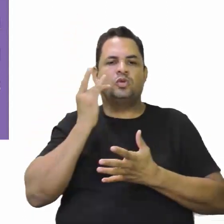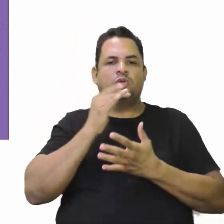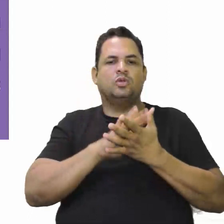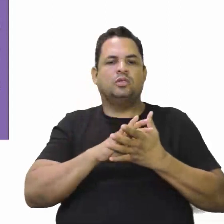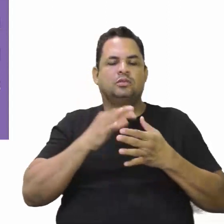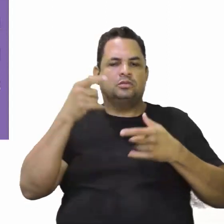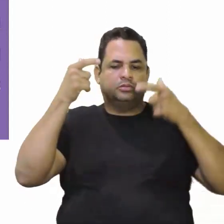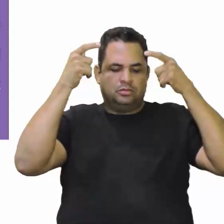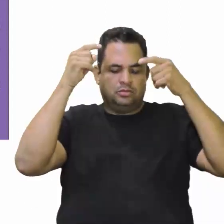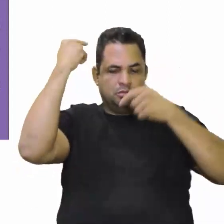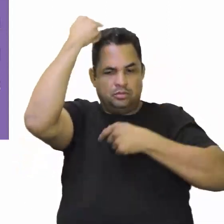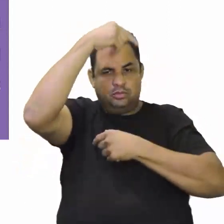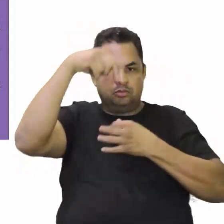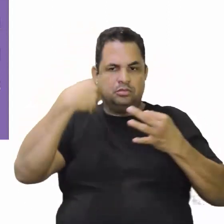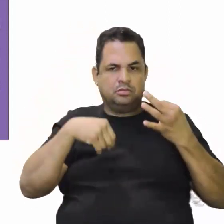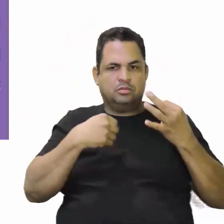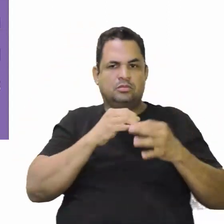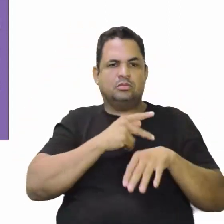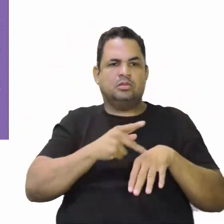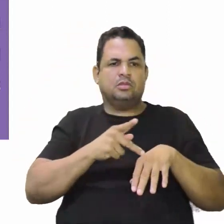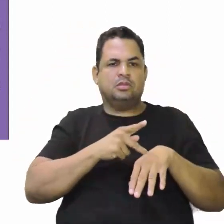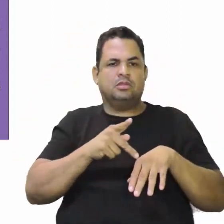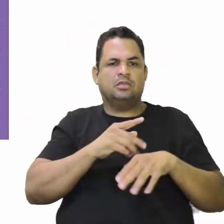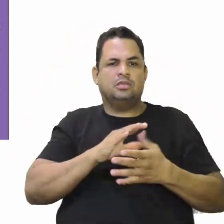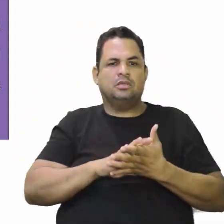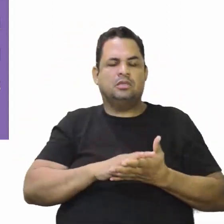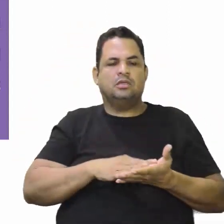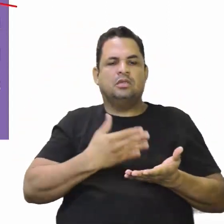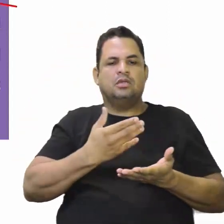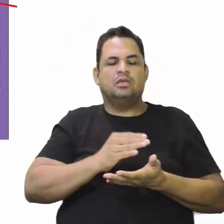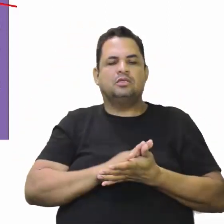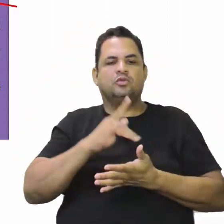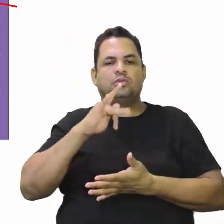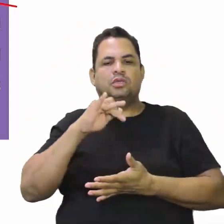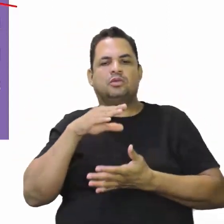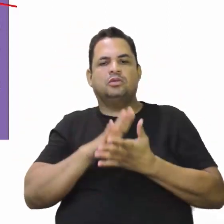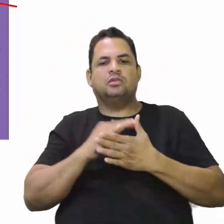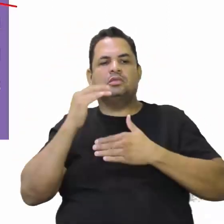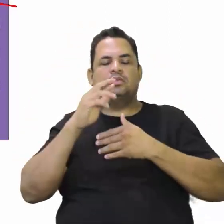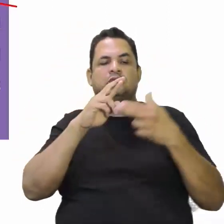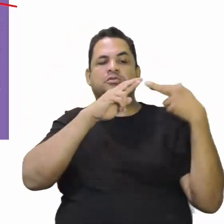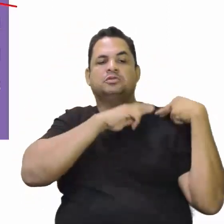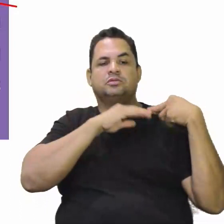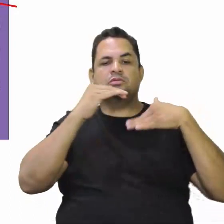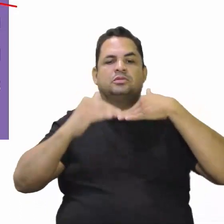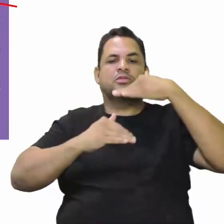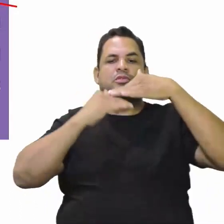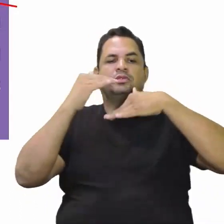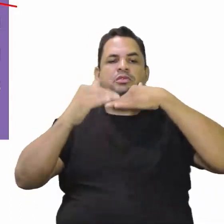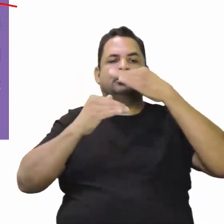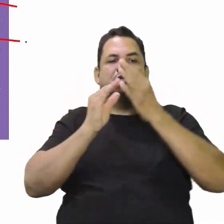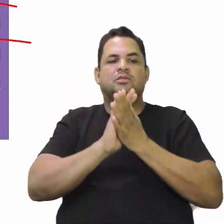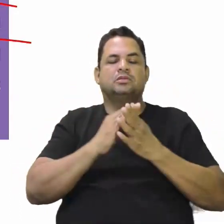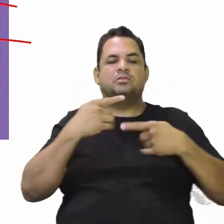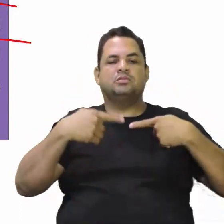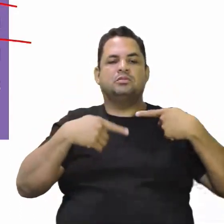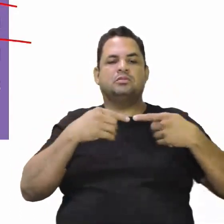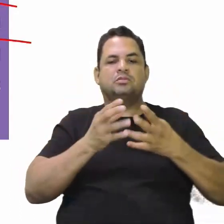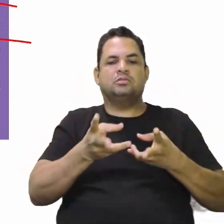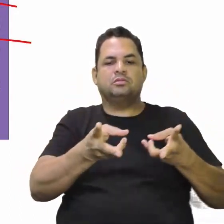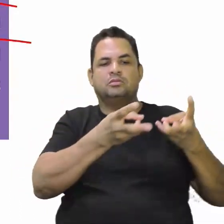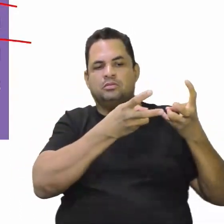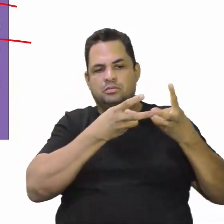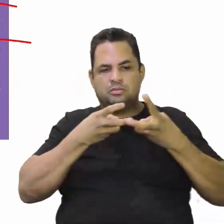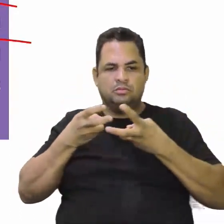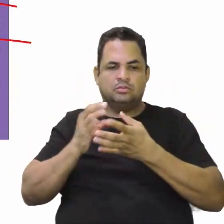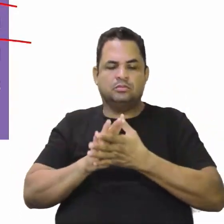e a prata na região do Peru vão ser responsáveis pelo desenvolvimento de uma clara política de exploração